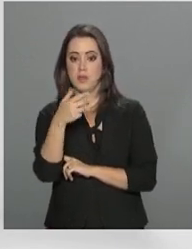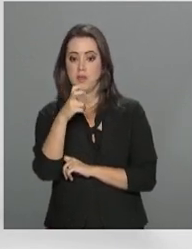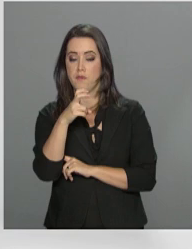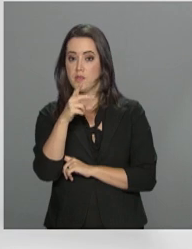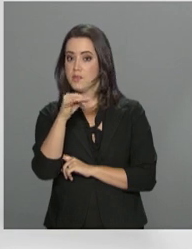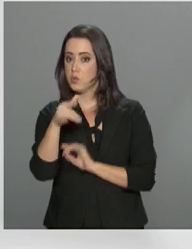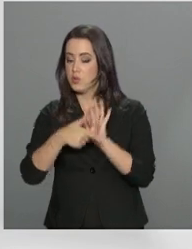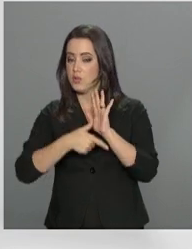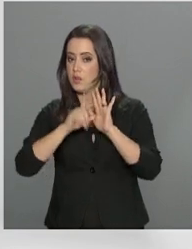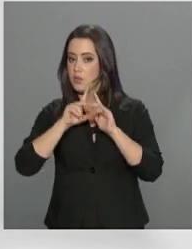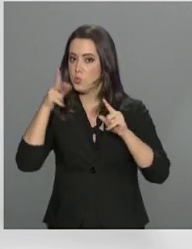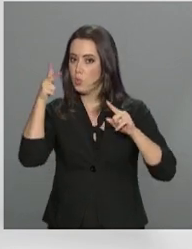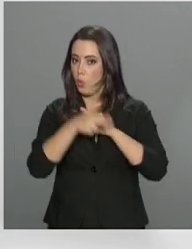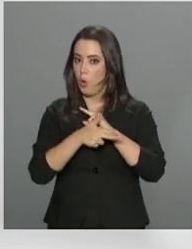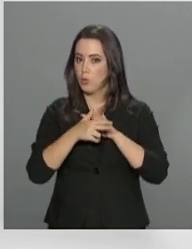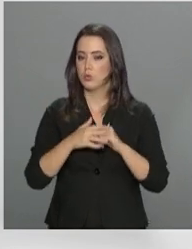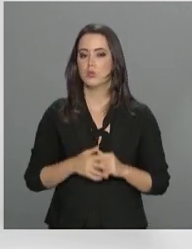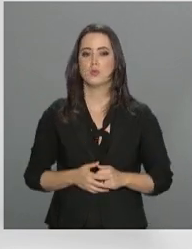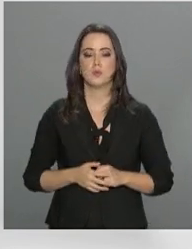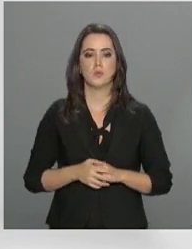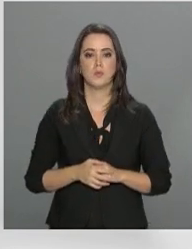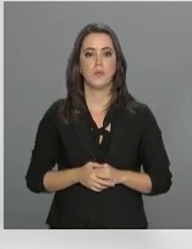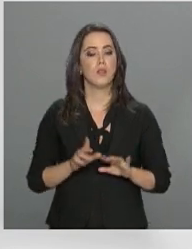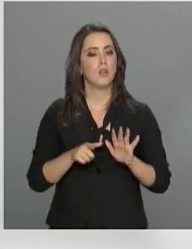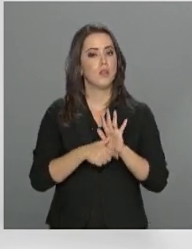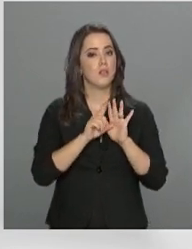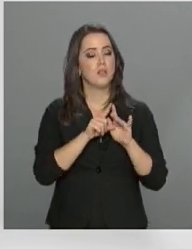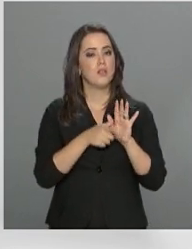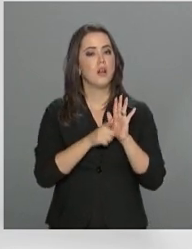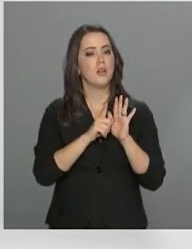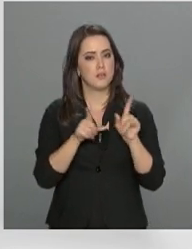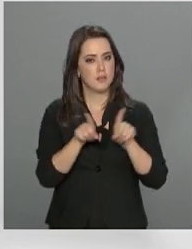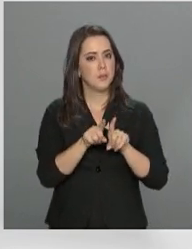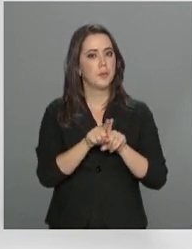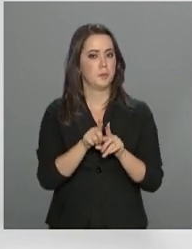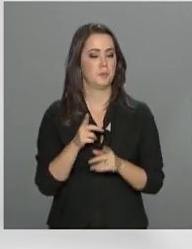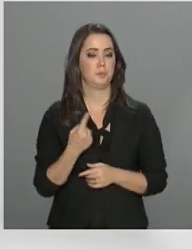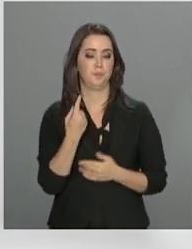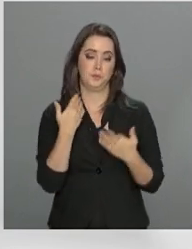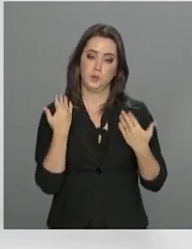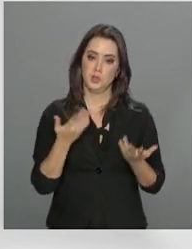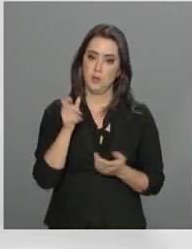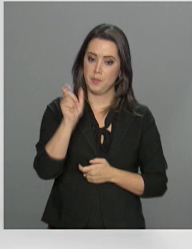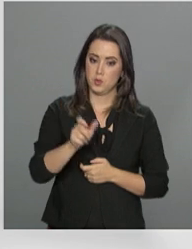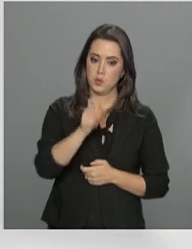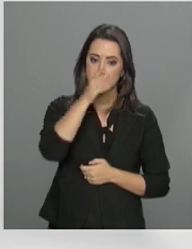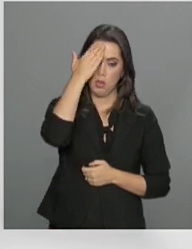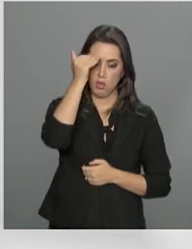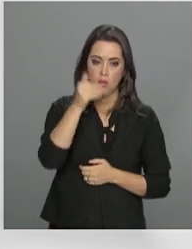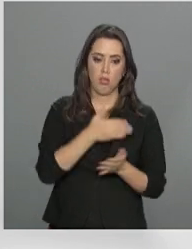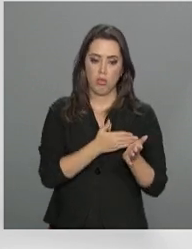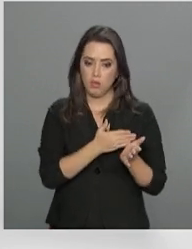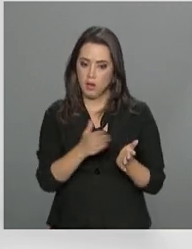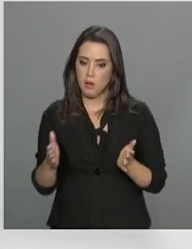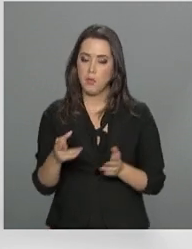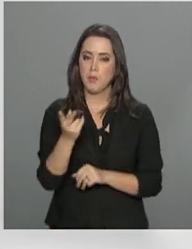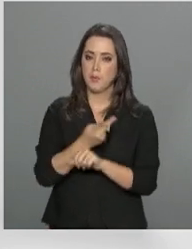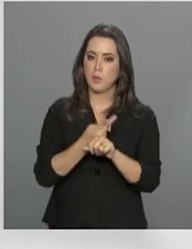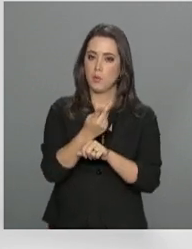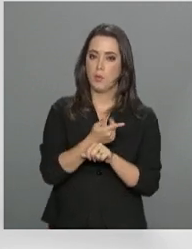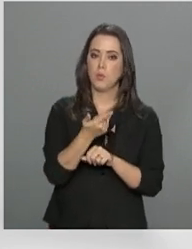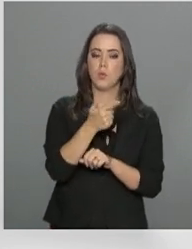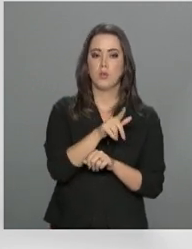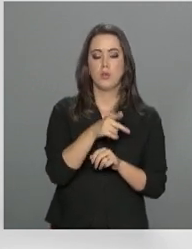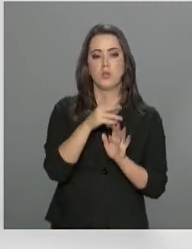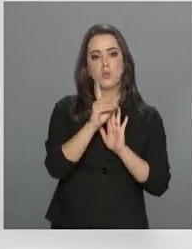25 dias antes do bloqueio, e na véspera também. Desta forma, o cliente tem tempo para procurar